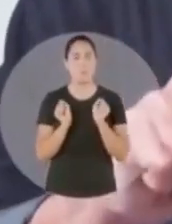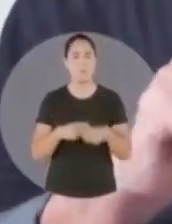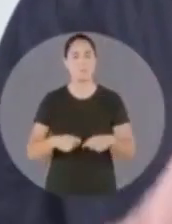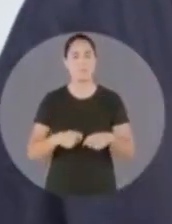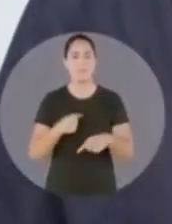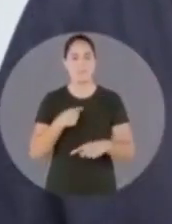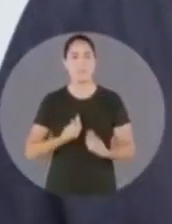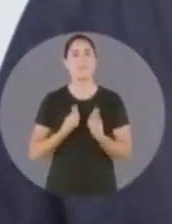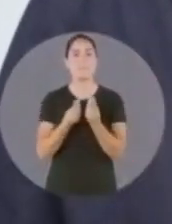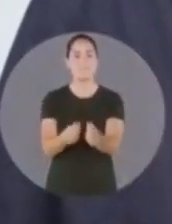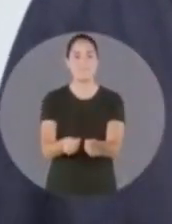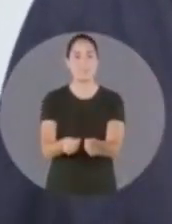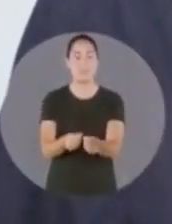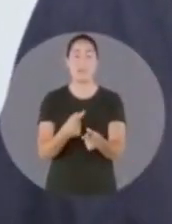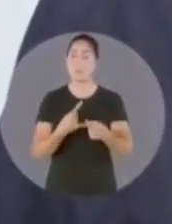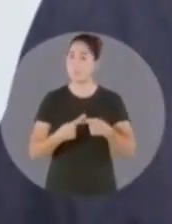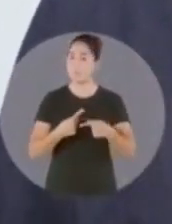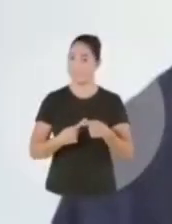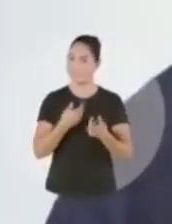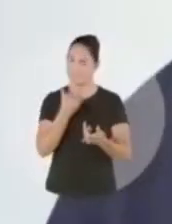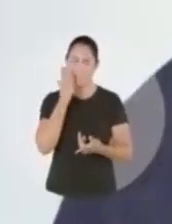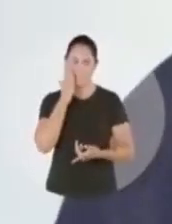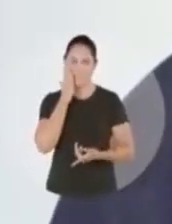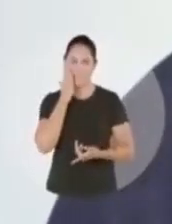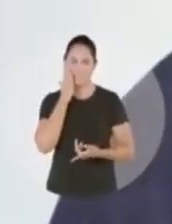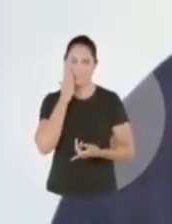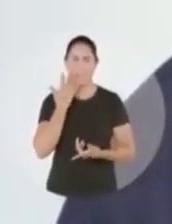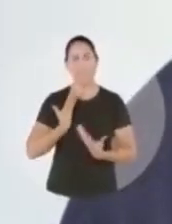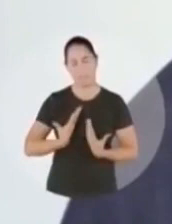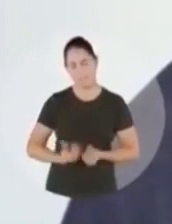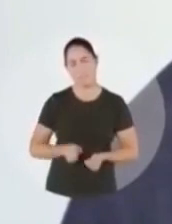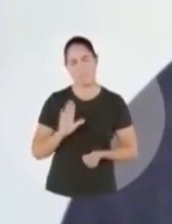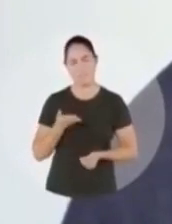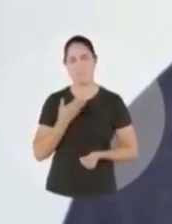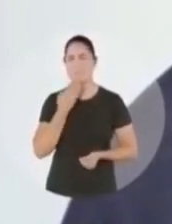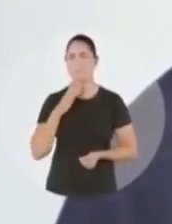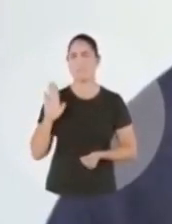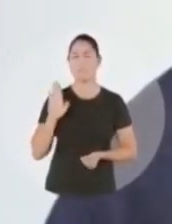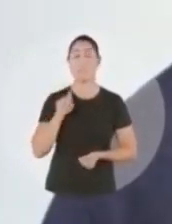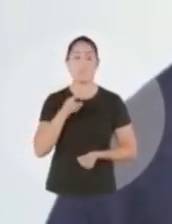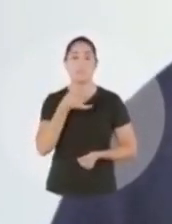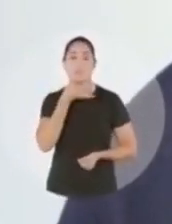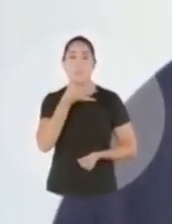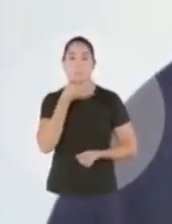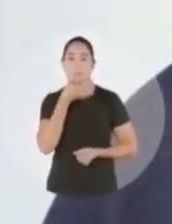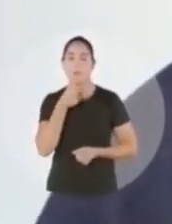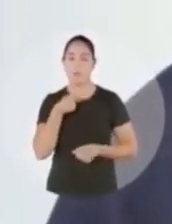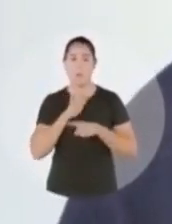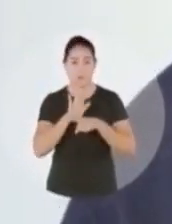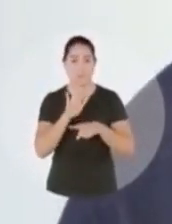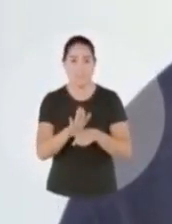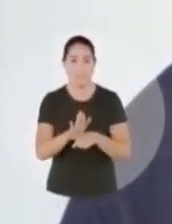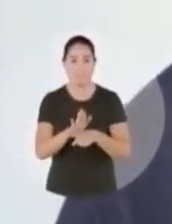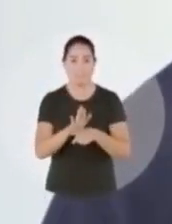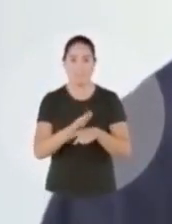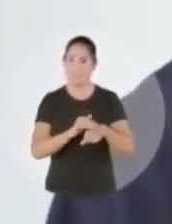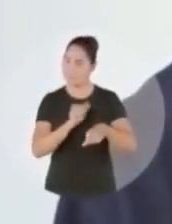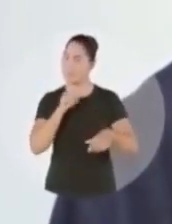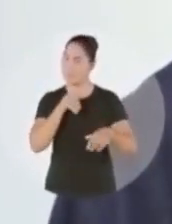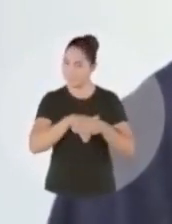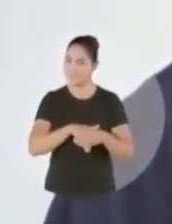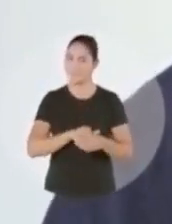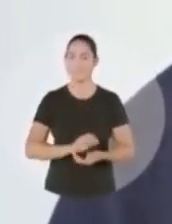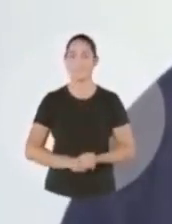aquilo que posso entregar. Afinal, você já está cansado de promessas. Se você achar que posso ajudar,